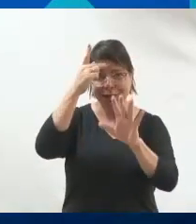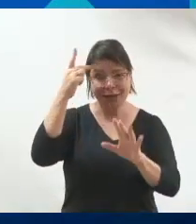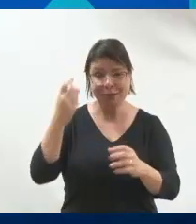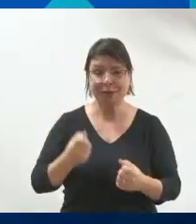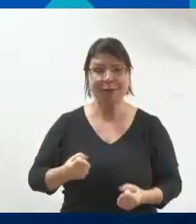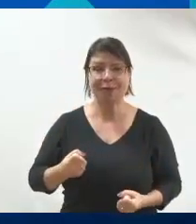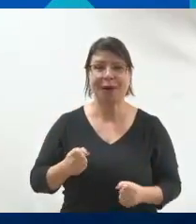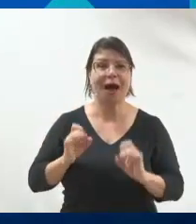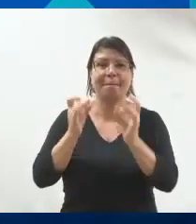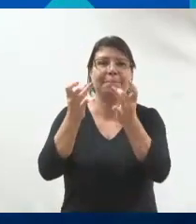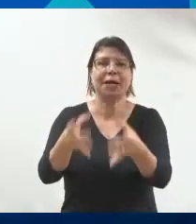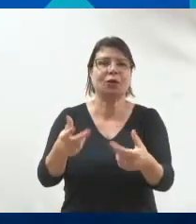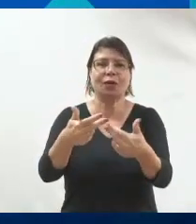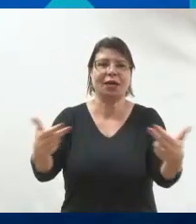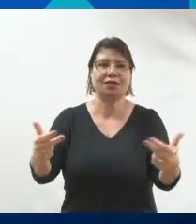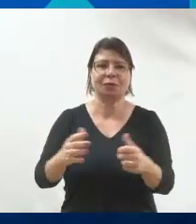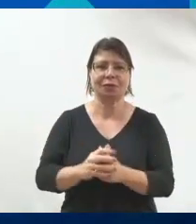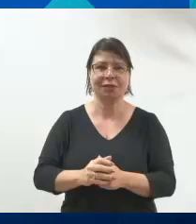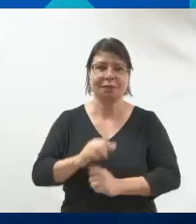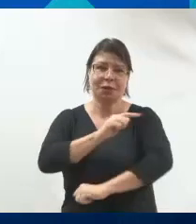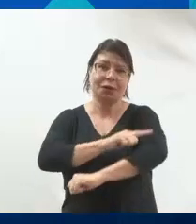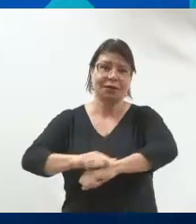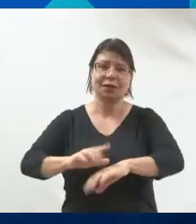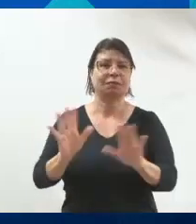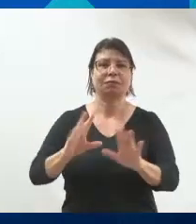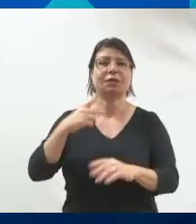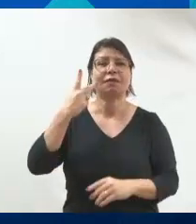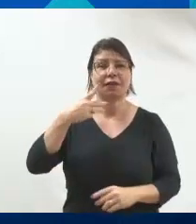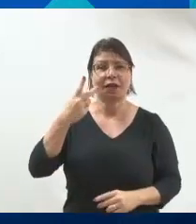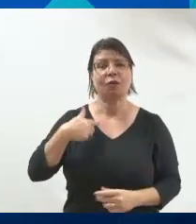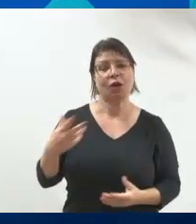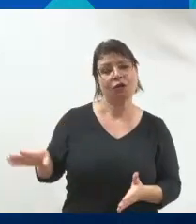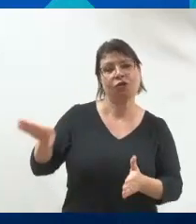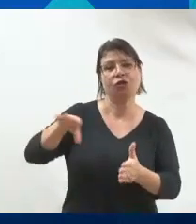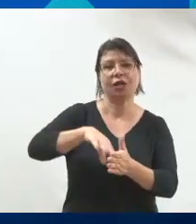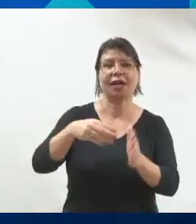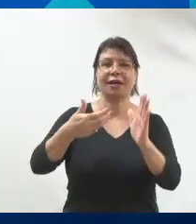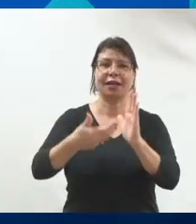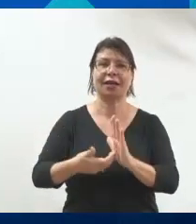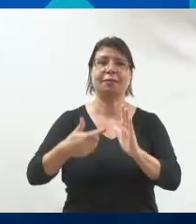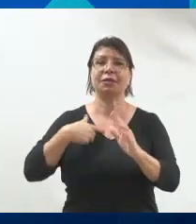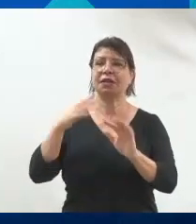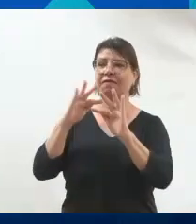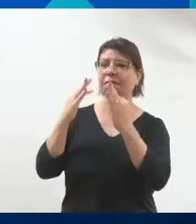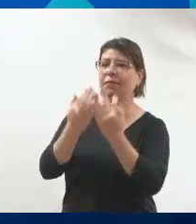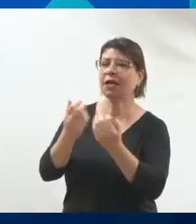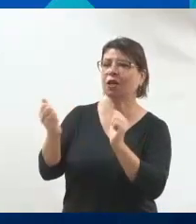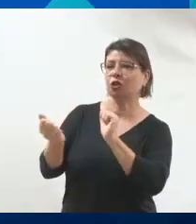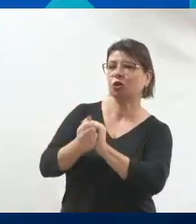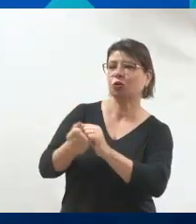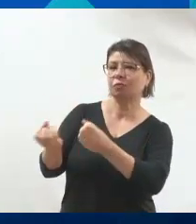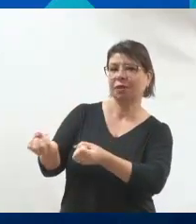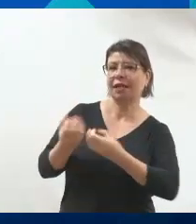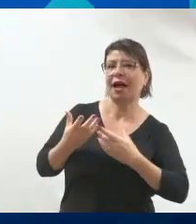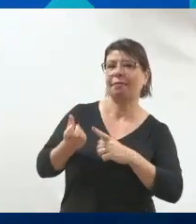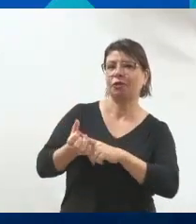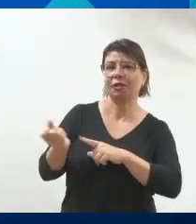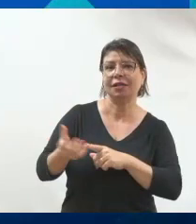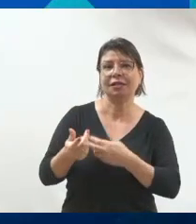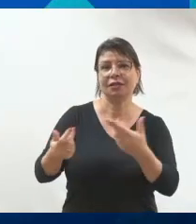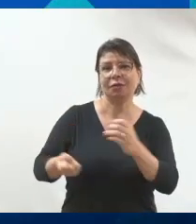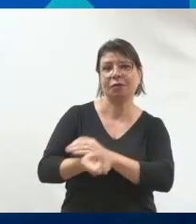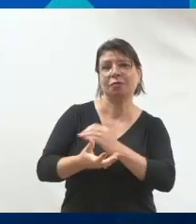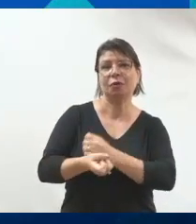na prefeitura. Eu sou vereador e é claro que eu cheguei aqui na Câmara sem ter família na política, sem usar dinheiro público, me preparando